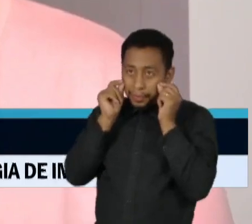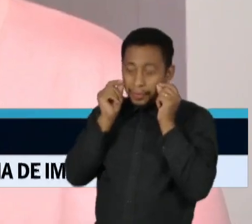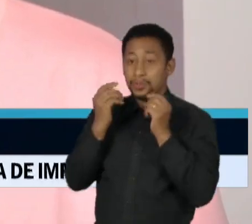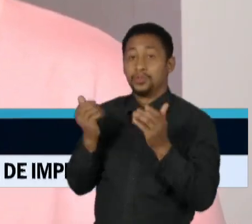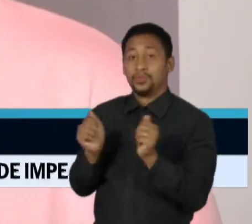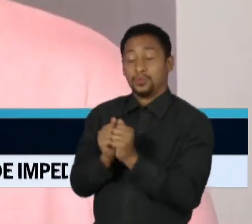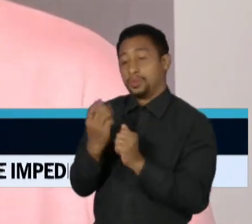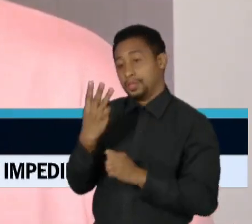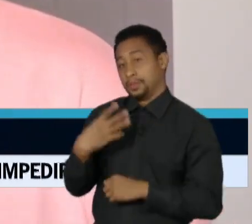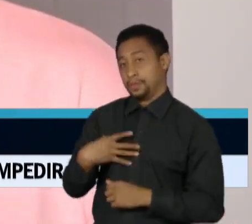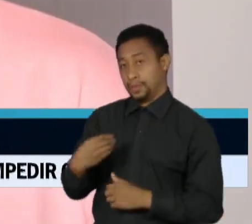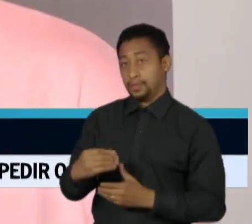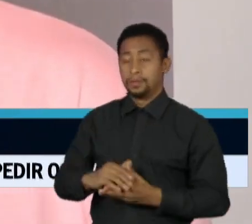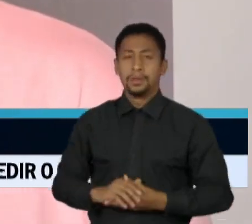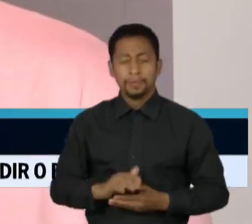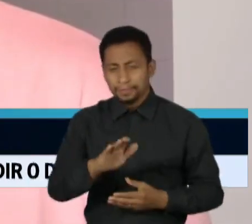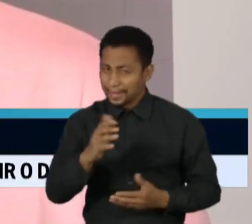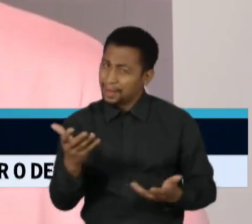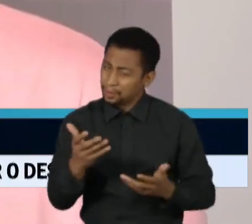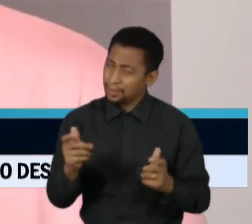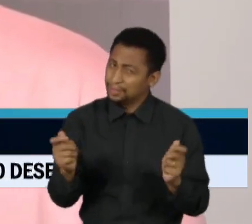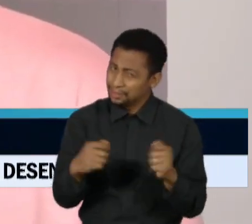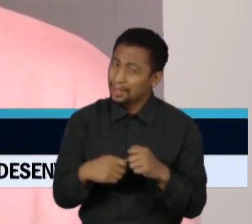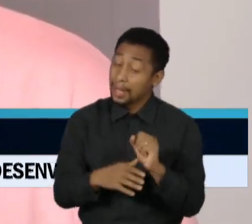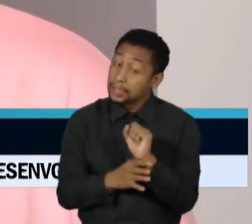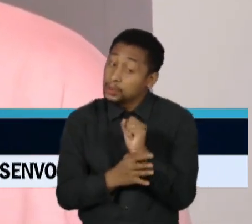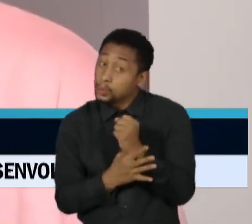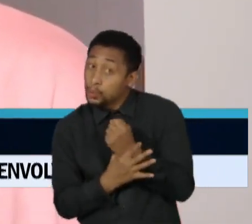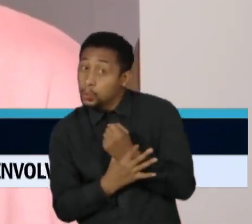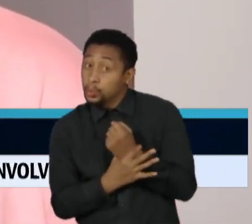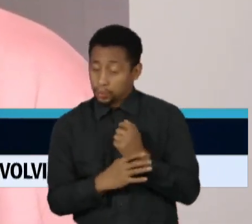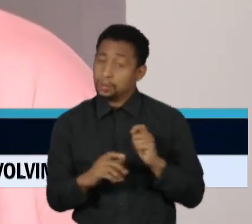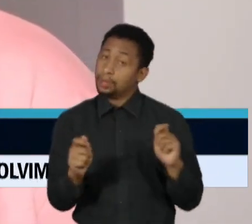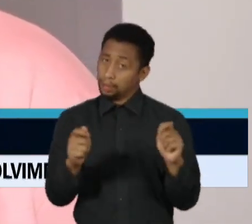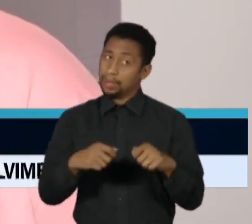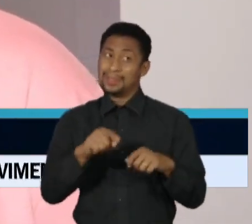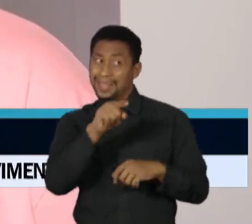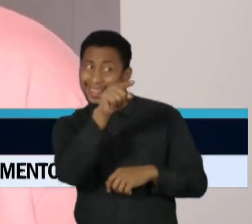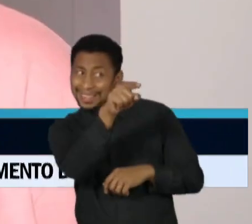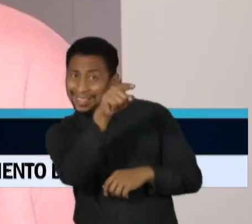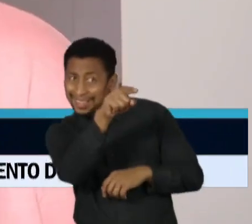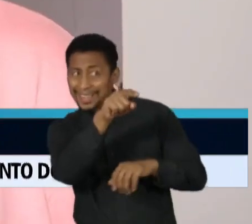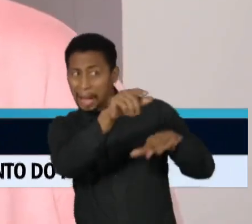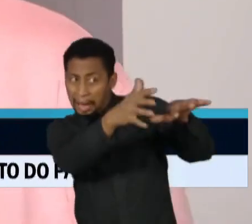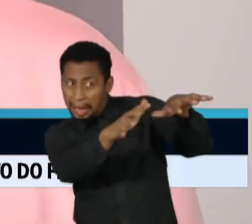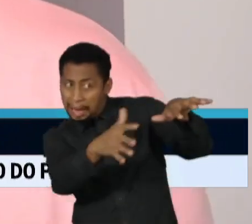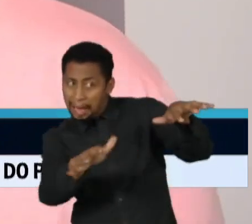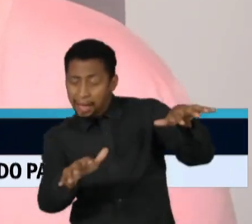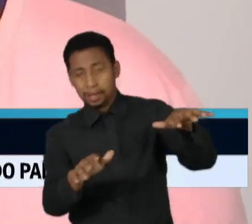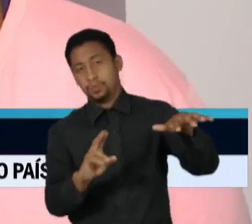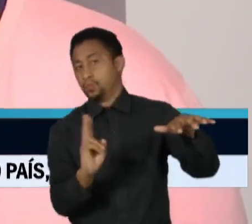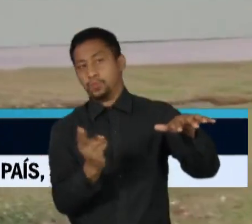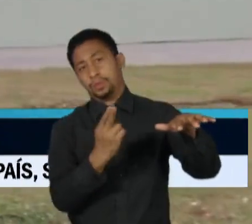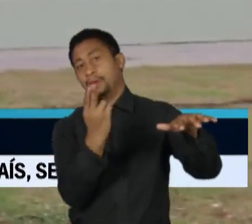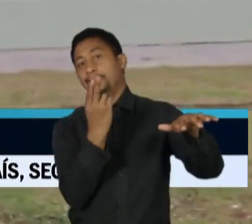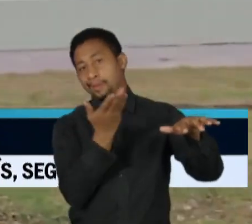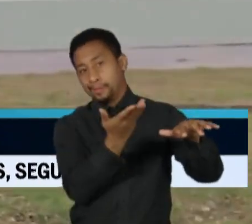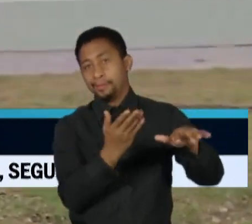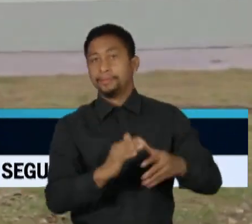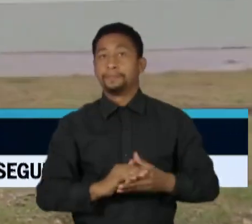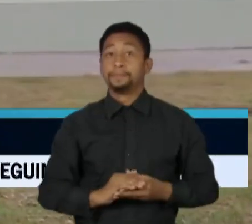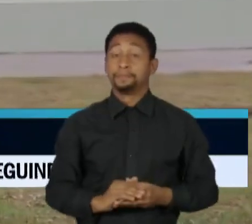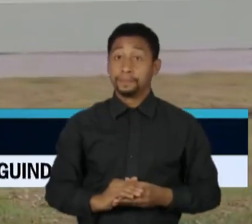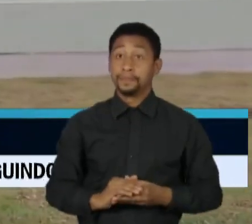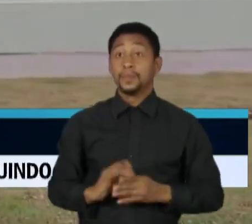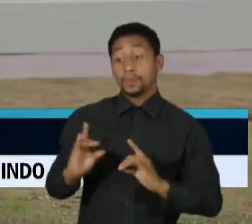Agora dá para ficar um pouco mais segura, né? porque lá onde a gente estava, dá para também ficar muito tempo. Os